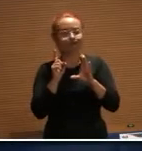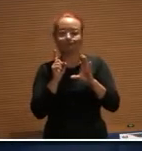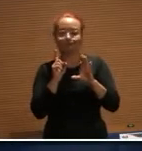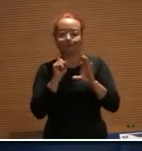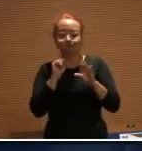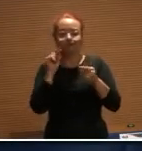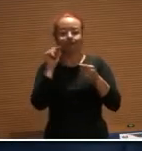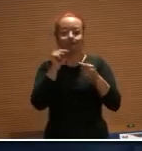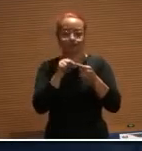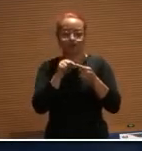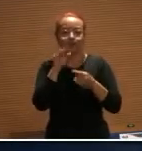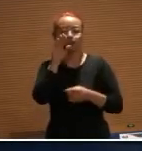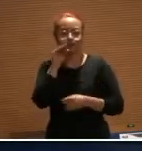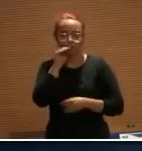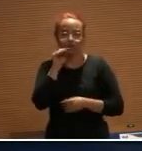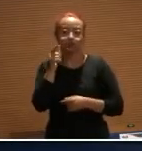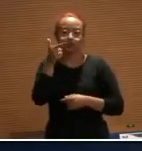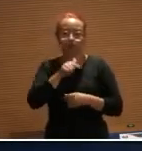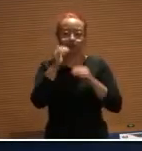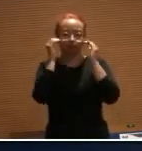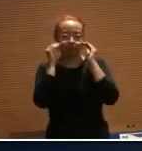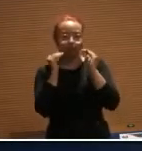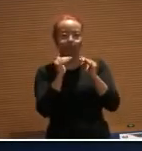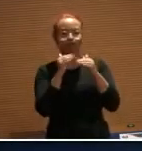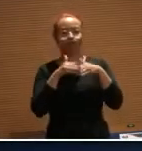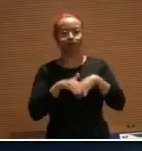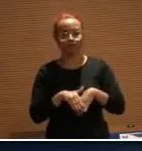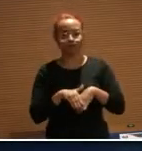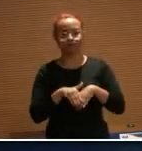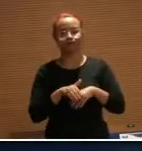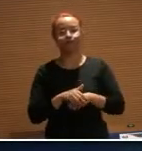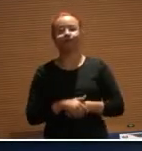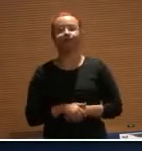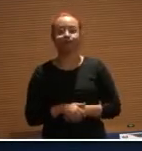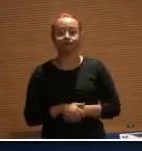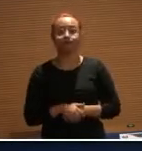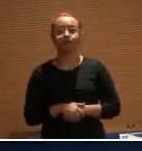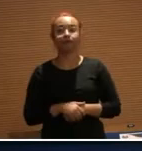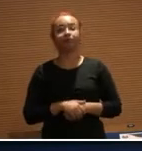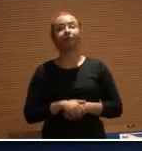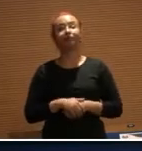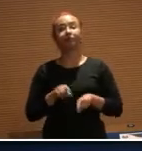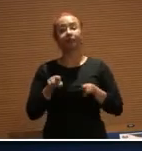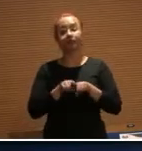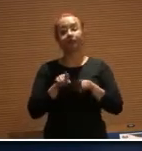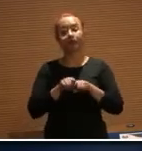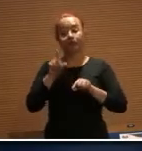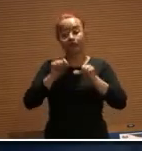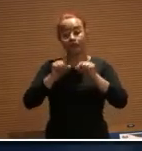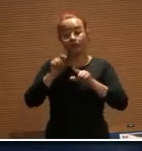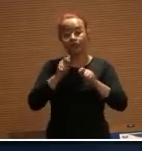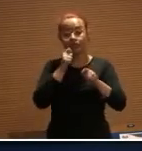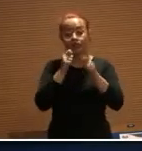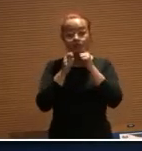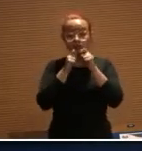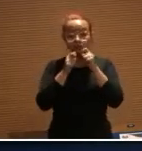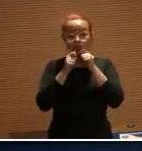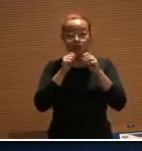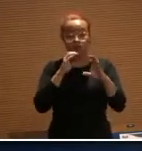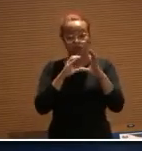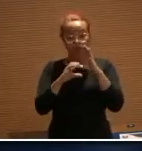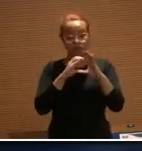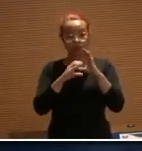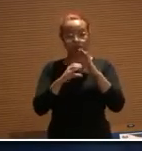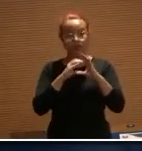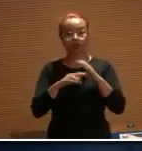atrai a figura do empregado. A realização de processo seletivo comprova a entrevista ou anúncio em veículo de comunicação. É um indício.